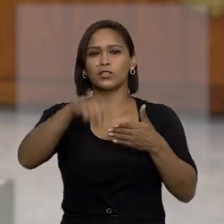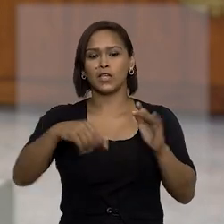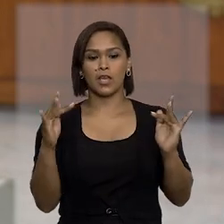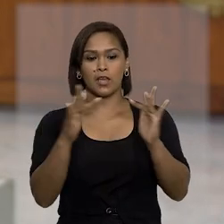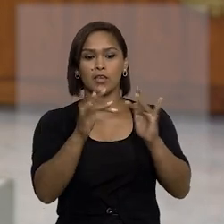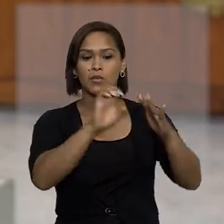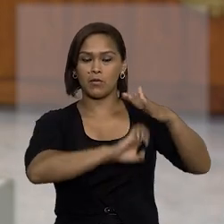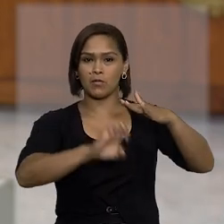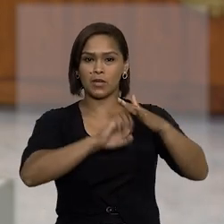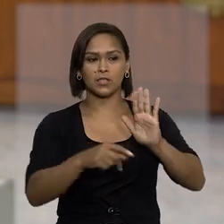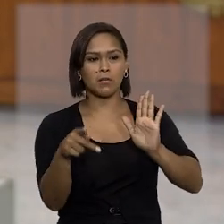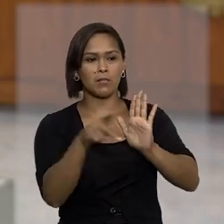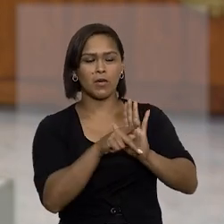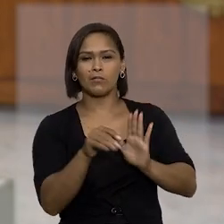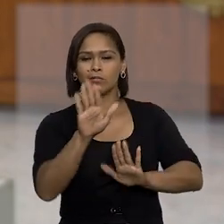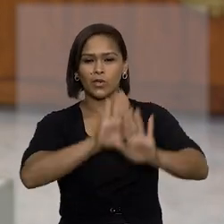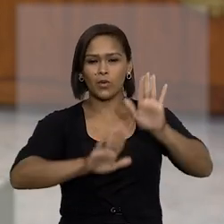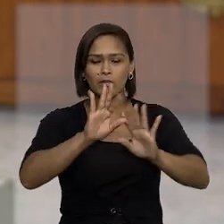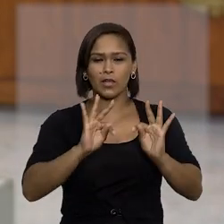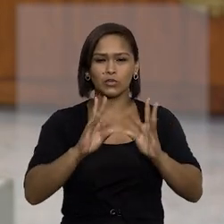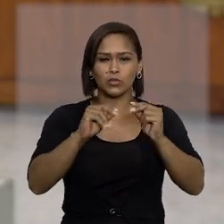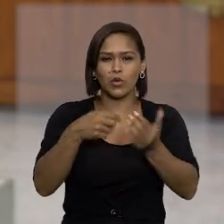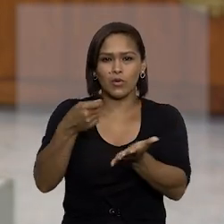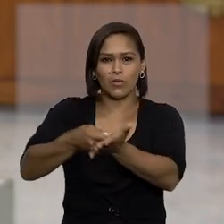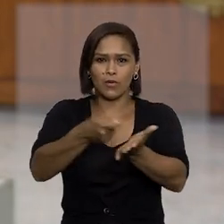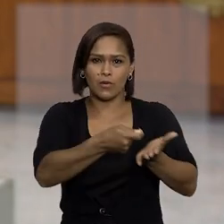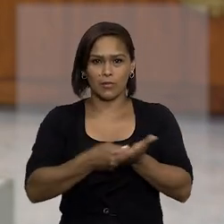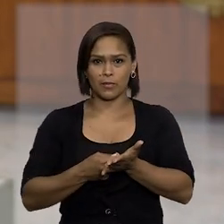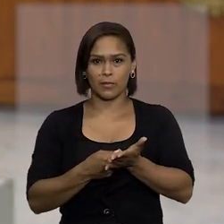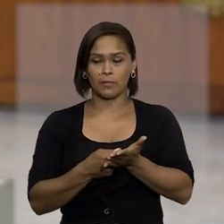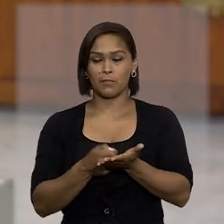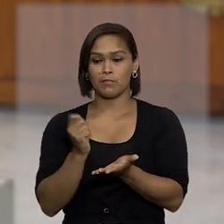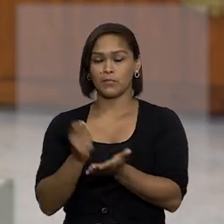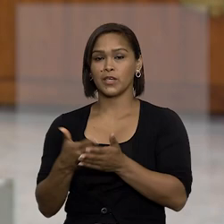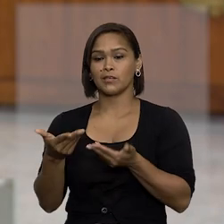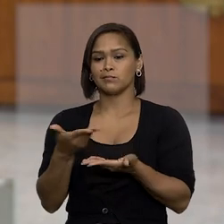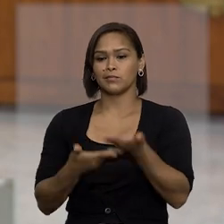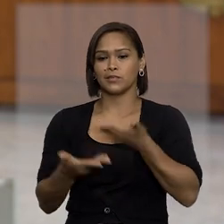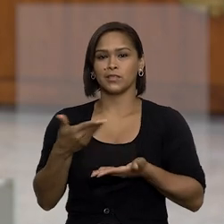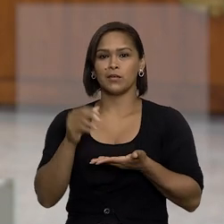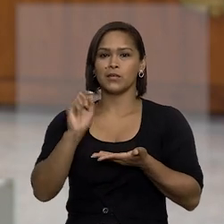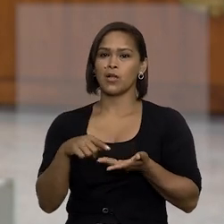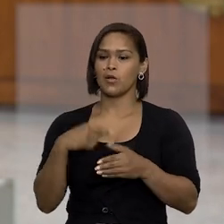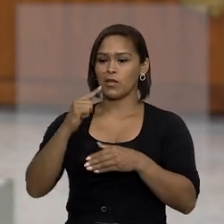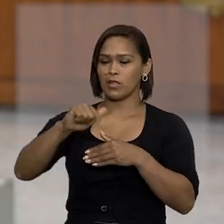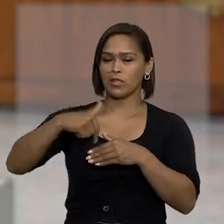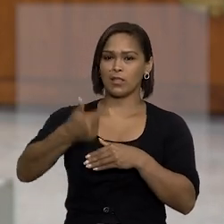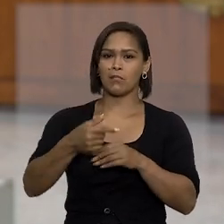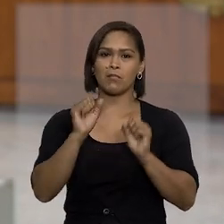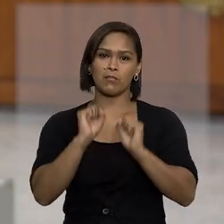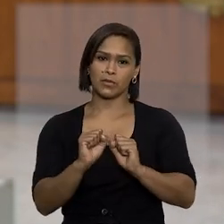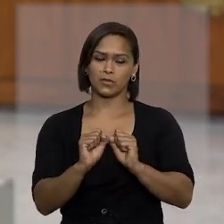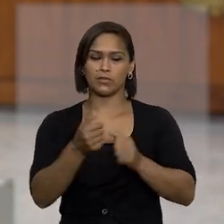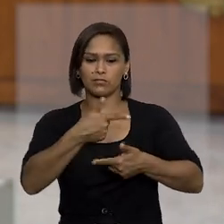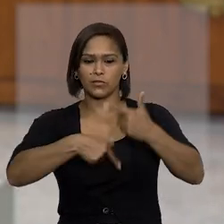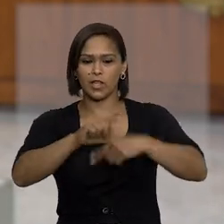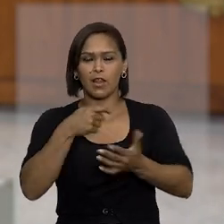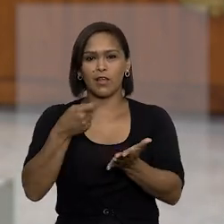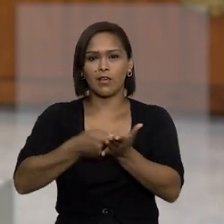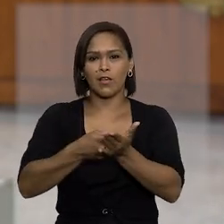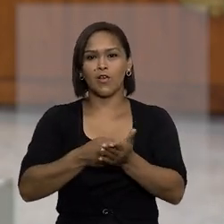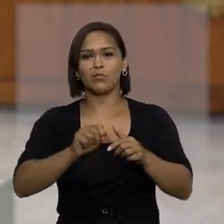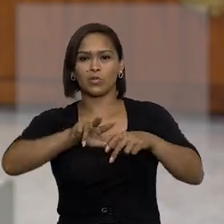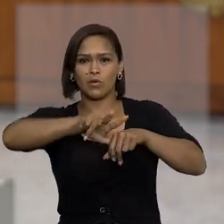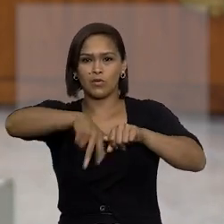empresário cuidasse dos procedimentos para a compra dos respiradores, intermediação que posteriormente teria gerado as compras